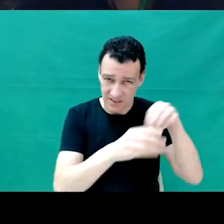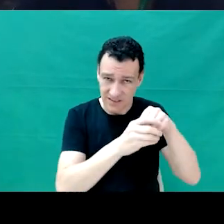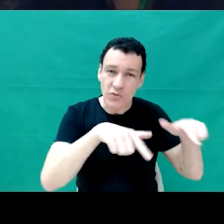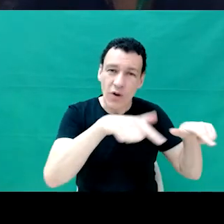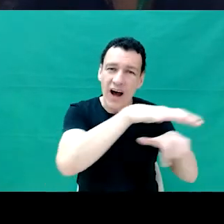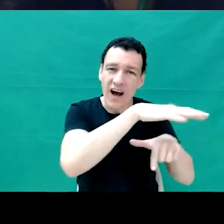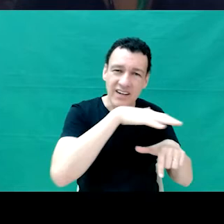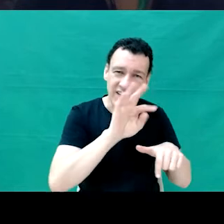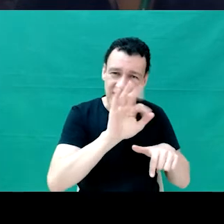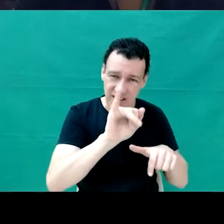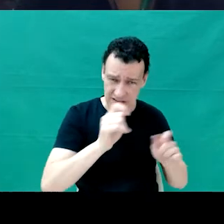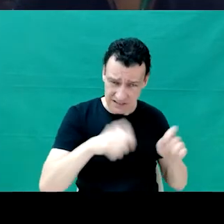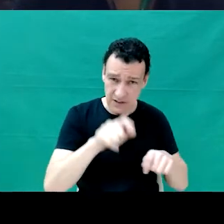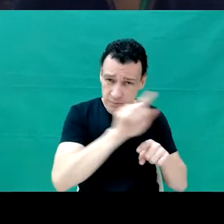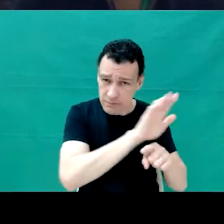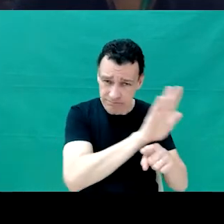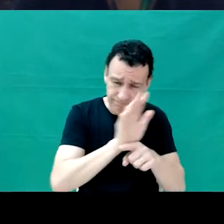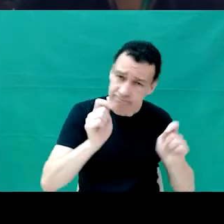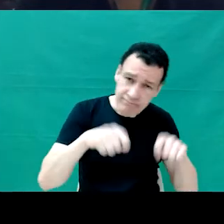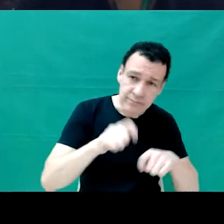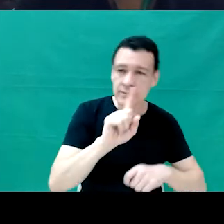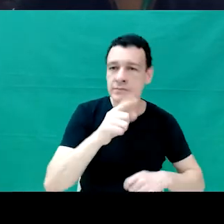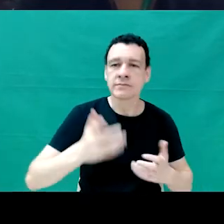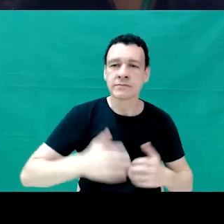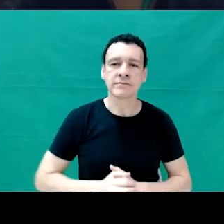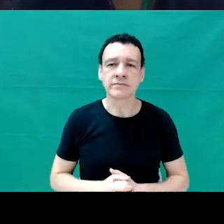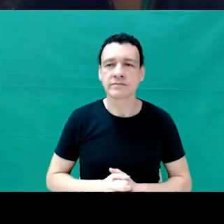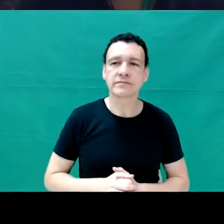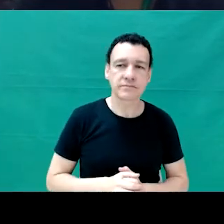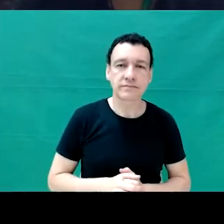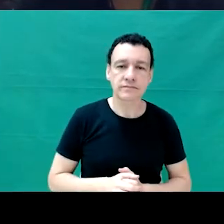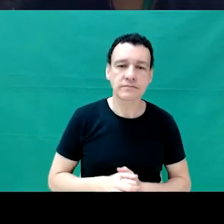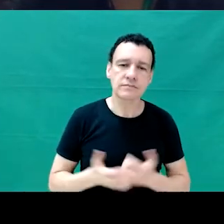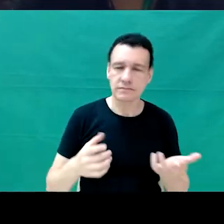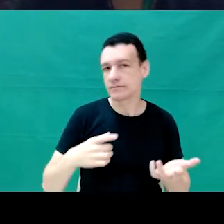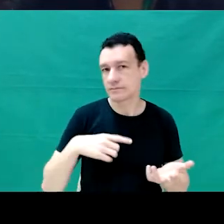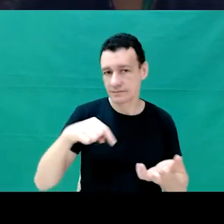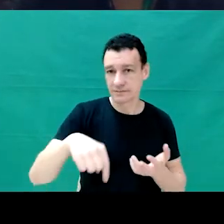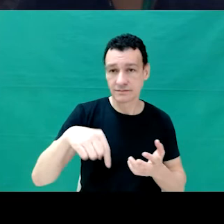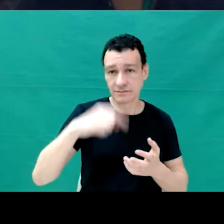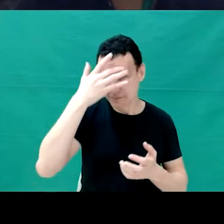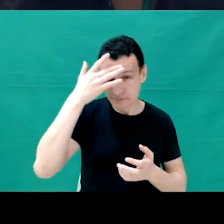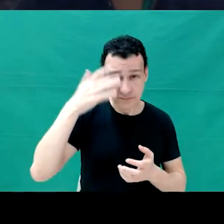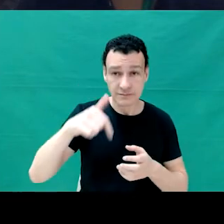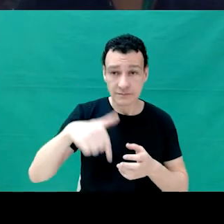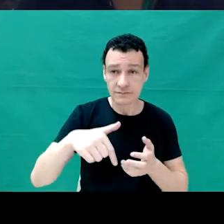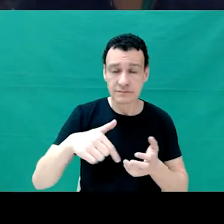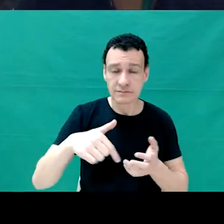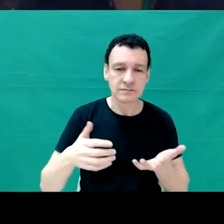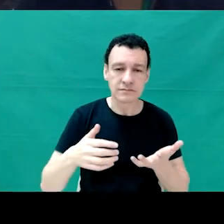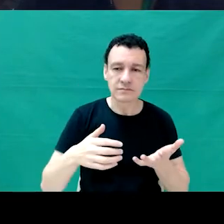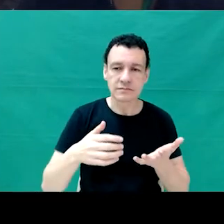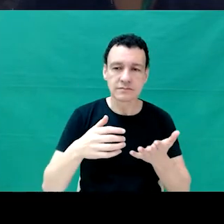gente, só vendo as pessoas que estão aqui, os coordenadores continuam aí. Deixa eu ver se tem mais alguém